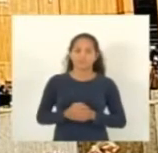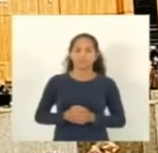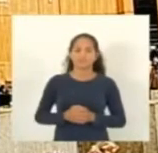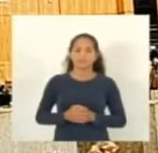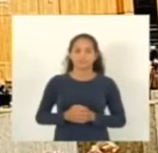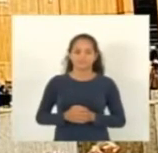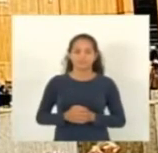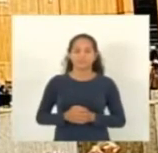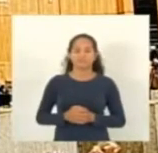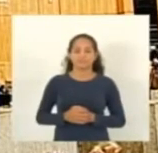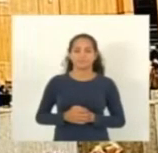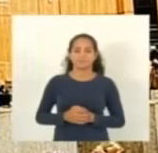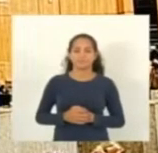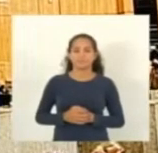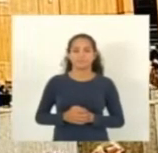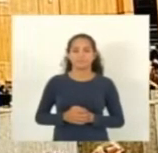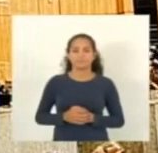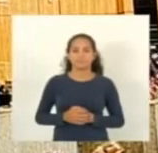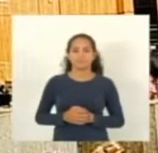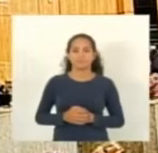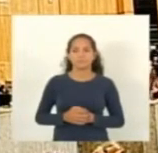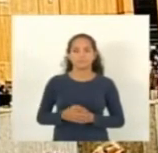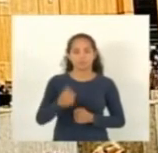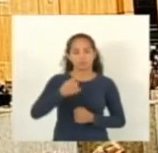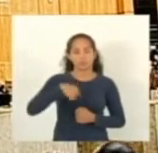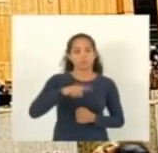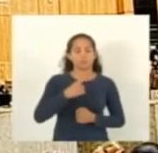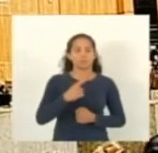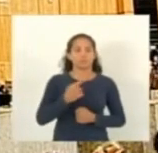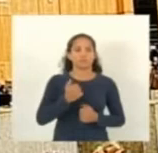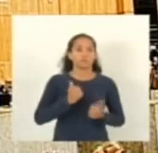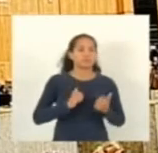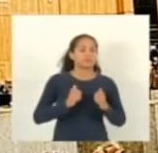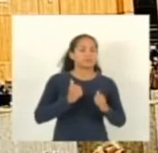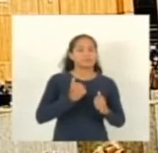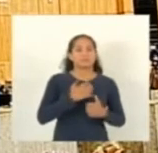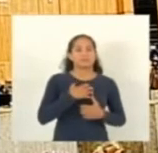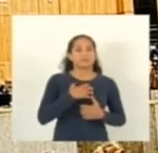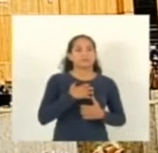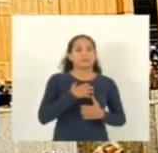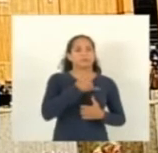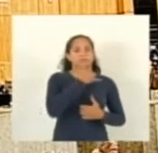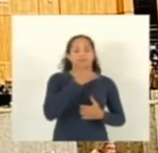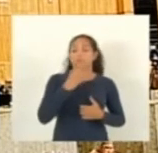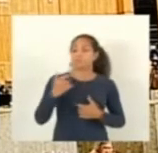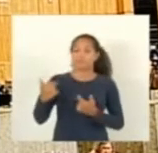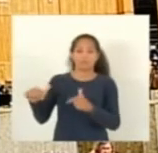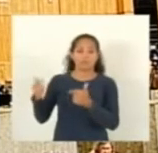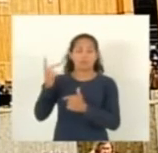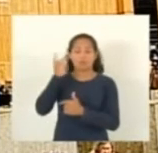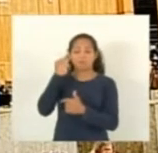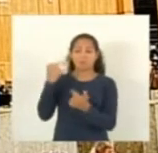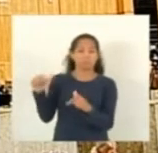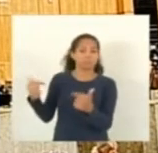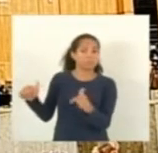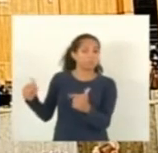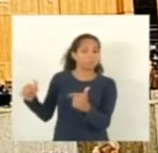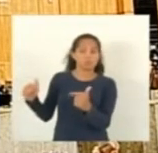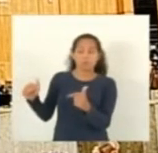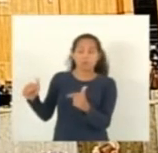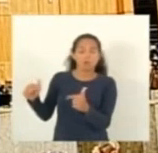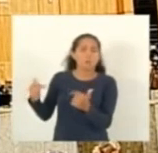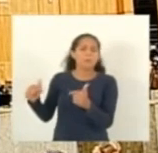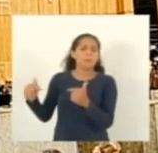e nos deixou com muito abalados porque ele estava trabalhando normalmente exercendo sua atividade